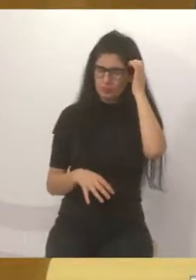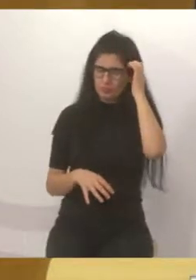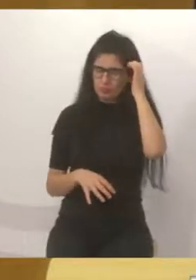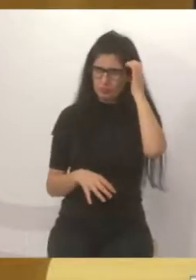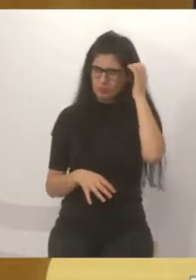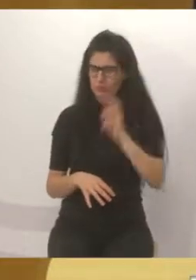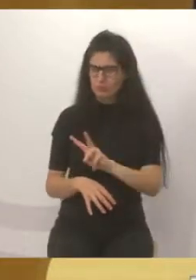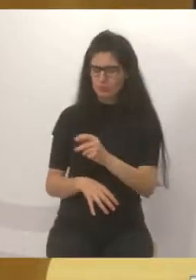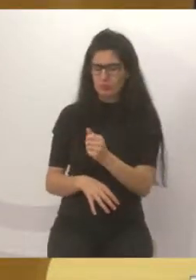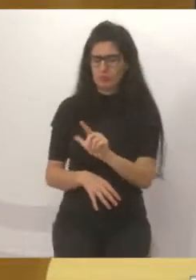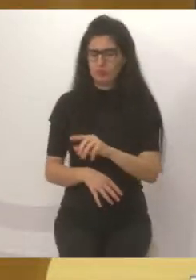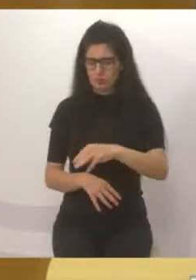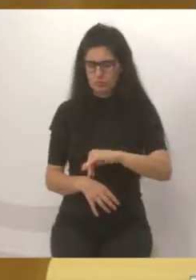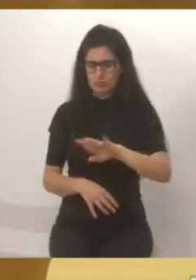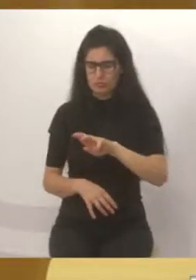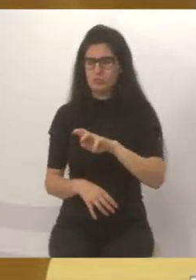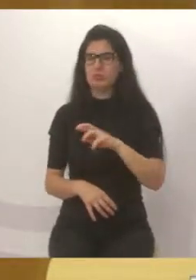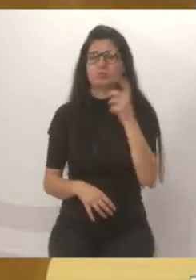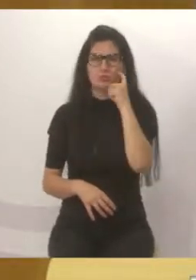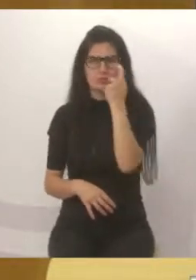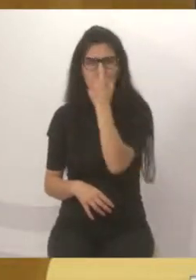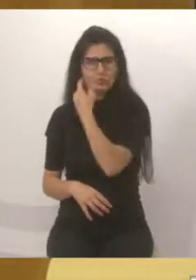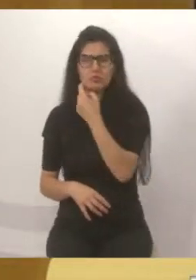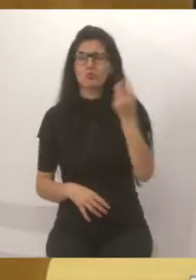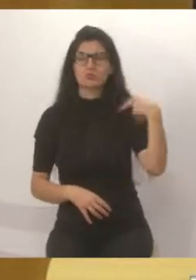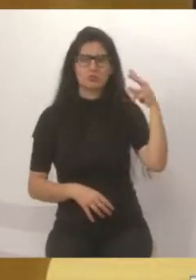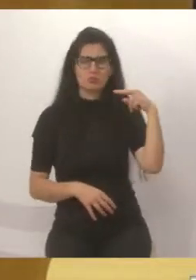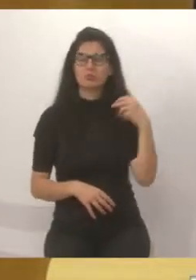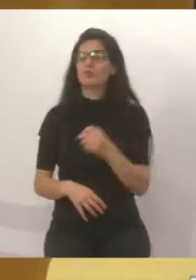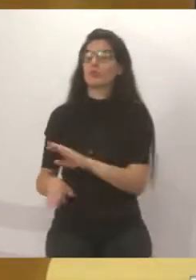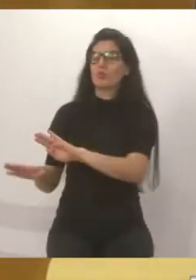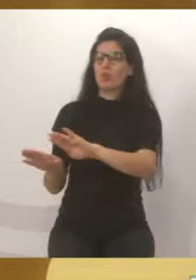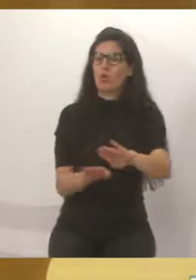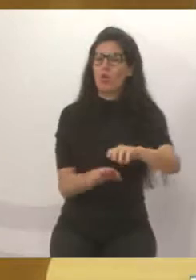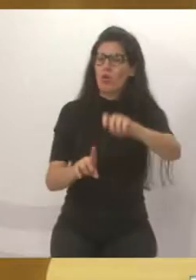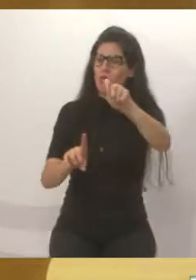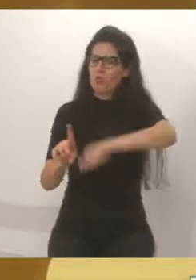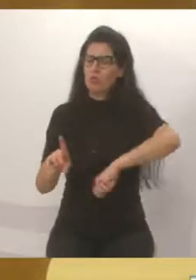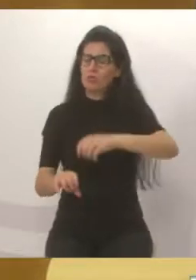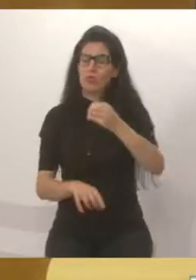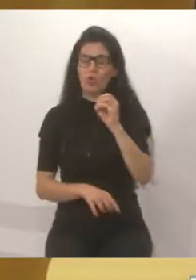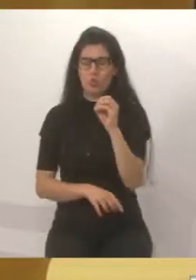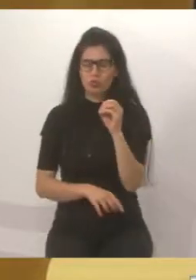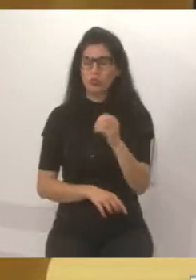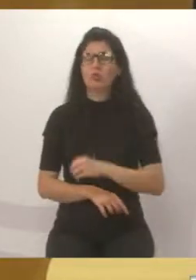Gostaria já de dizer que em outubro foi atendido no meu gabinete